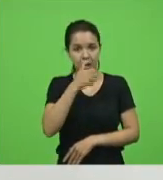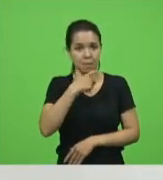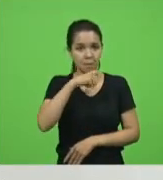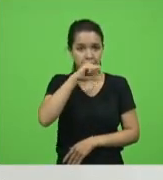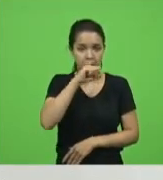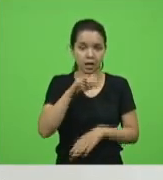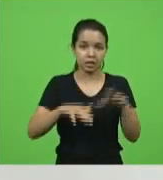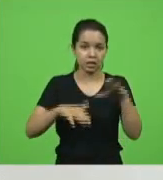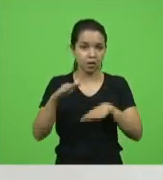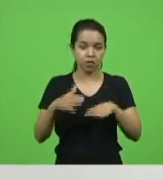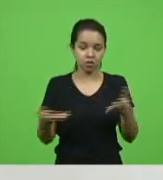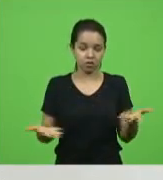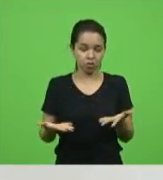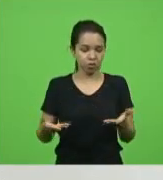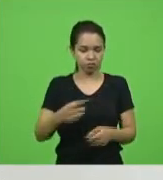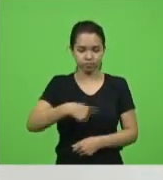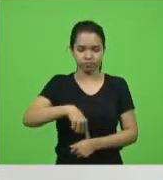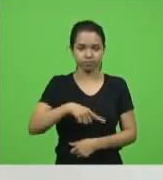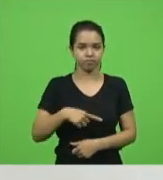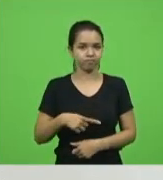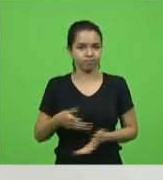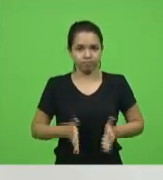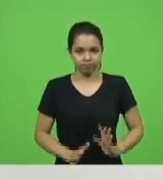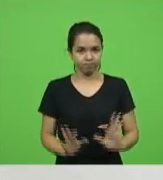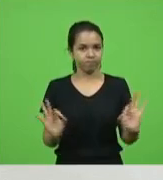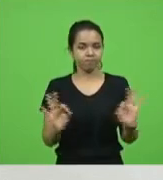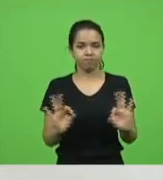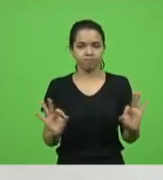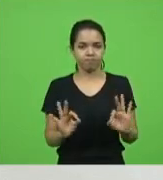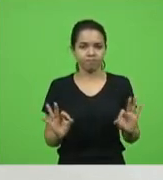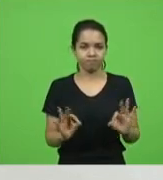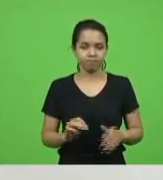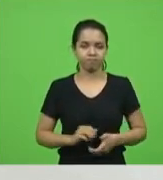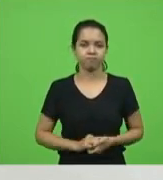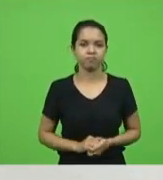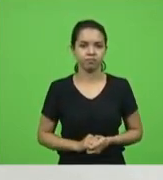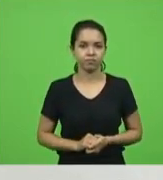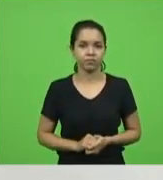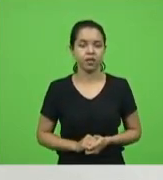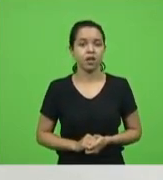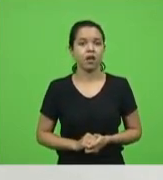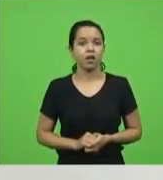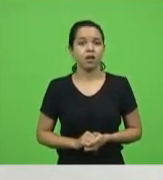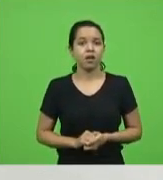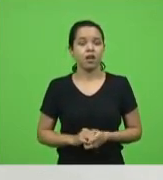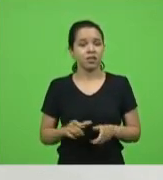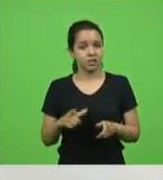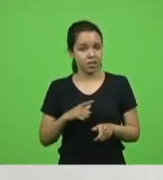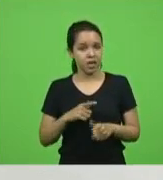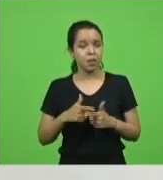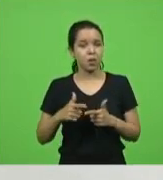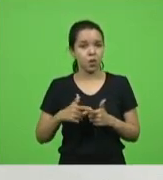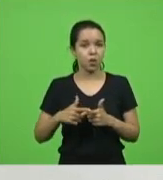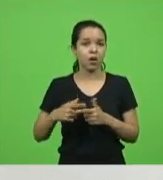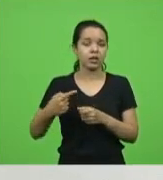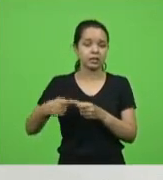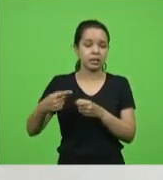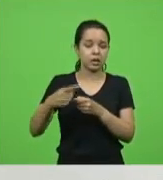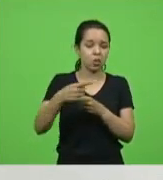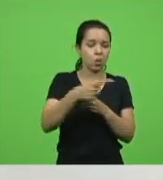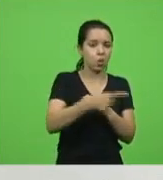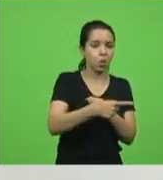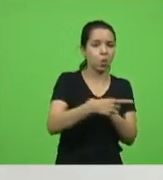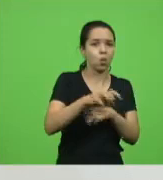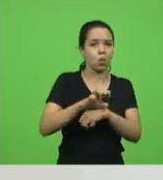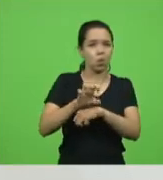Nos grandes centros, isso ainda não se agrava tanto, mas no interior do estado, trabalhei na segunda... eu fiquei um